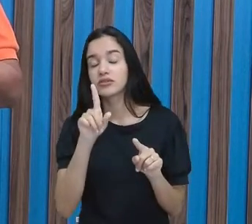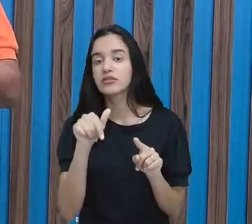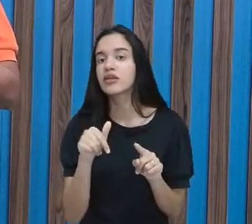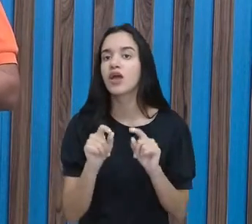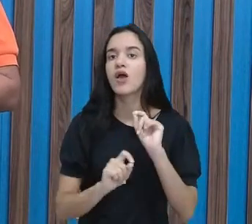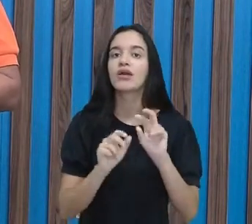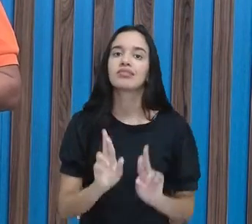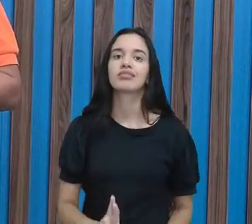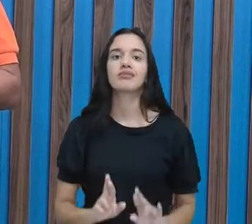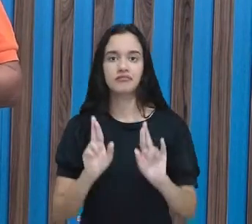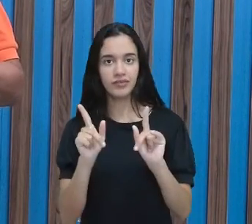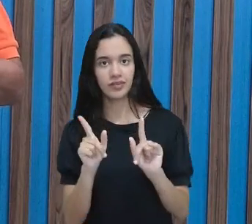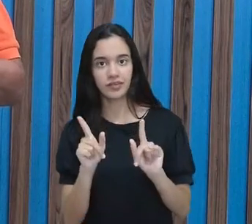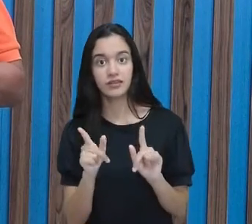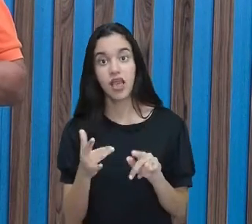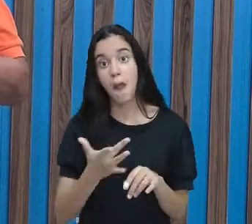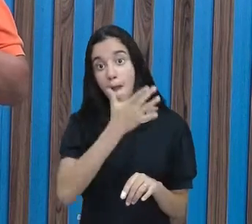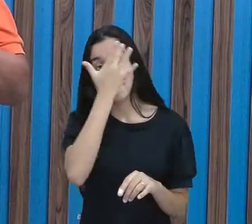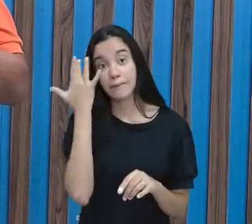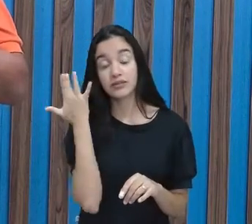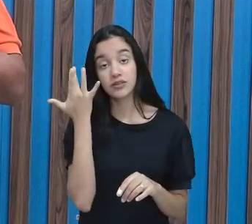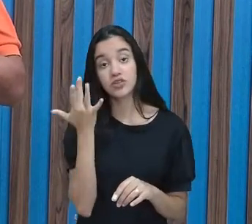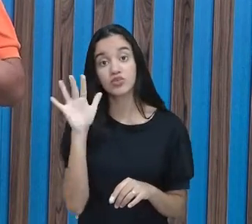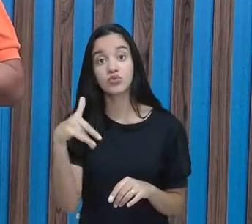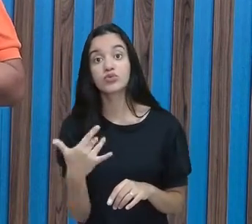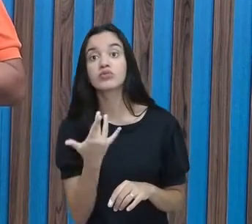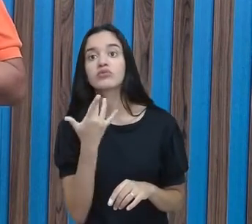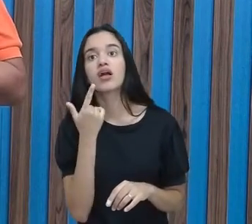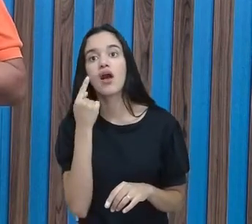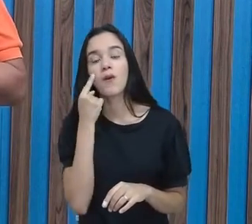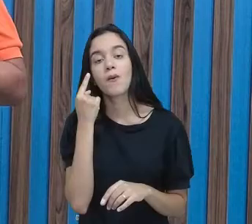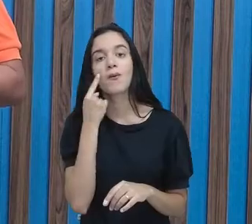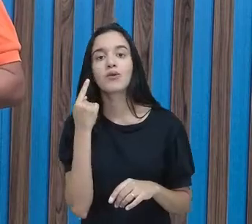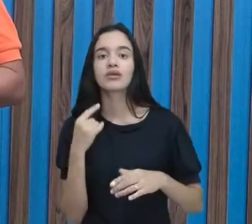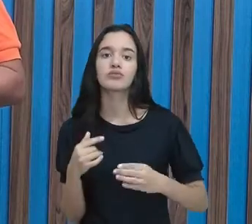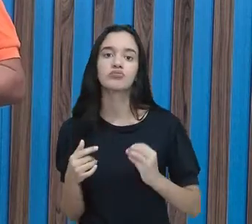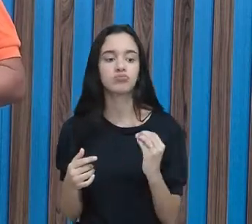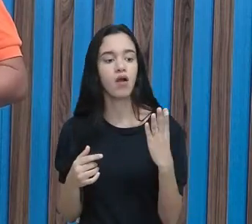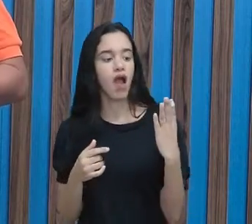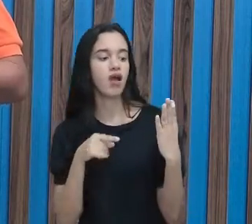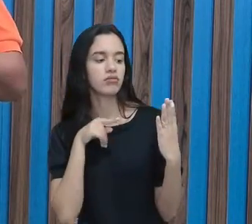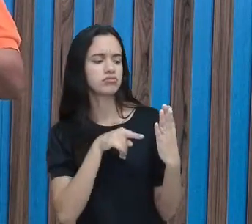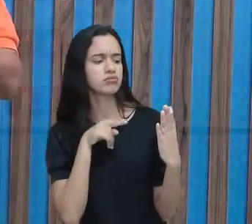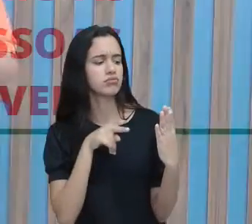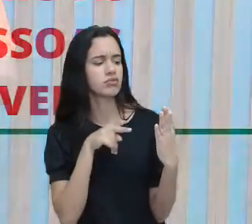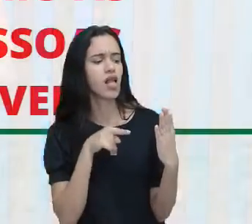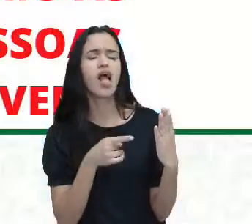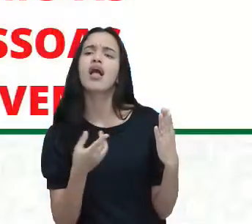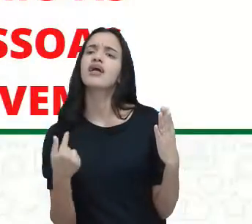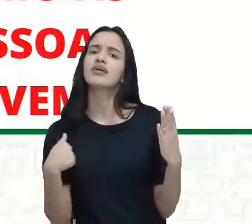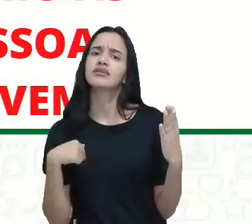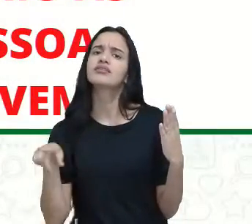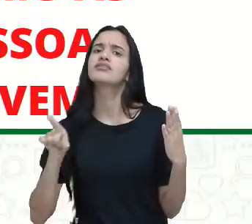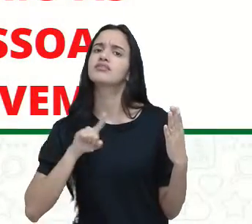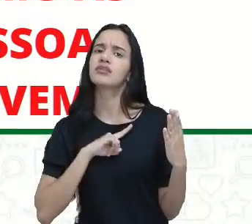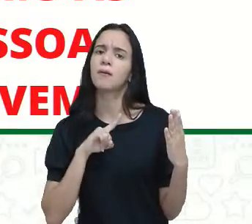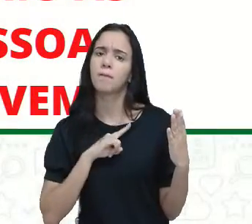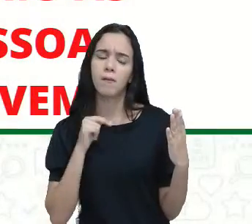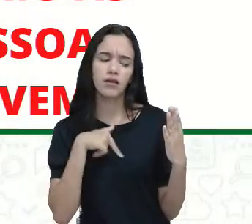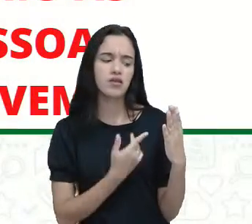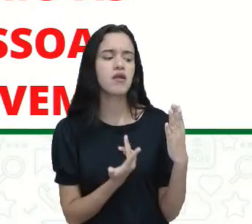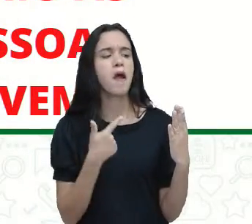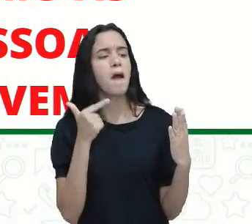diferente. A pessoa está com o aparelho celular na mão e está também contando seus